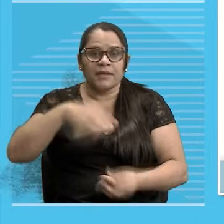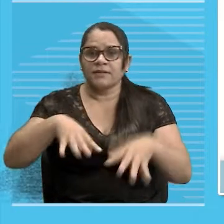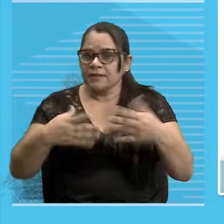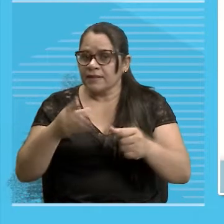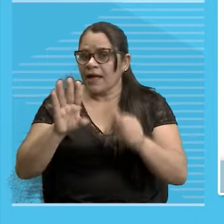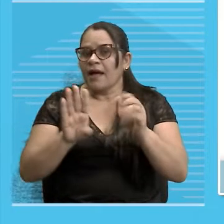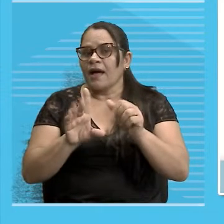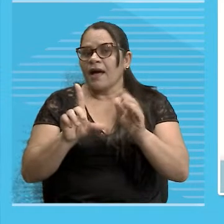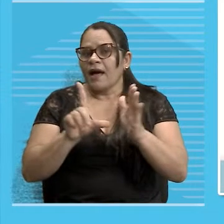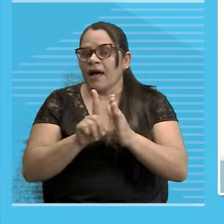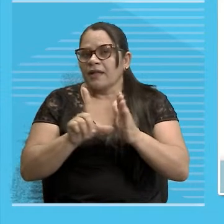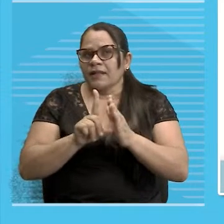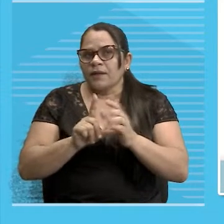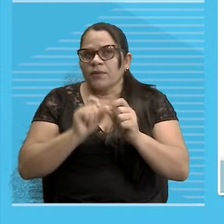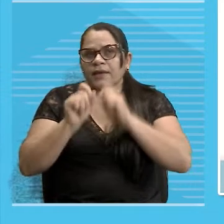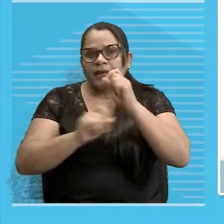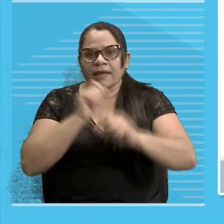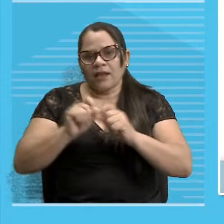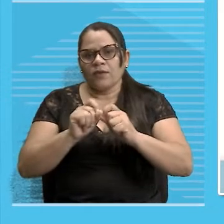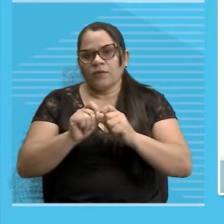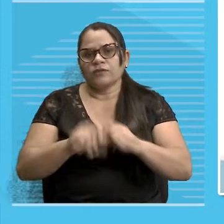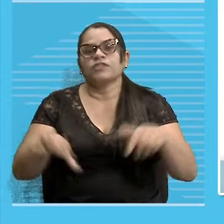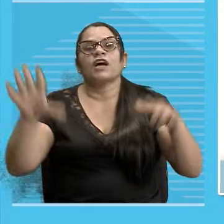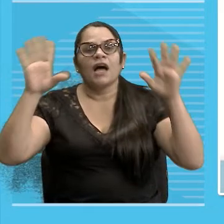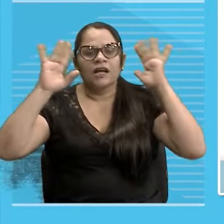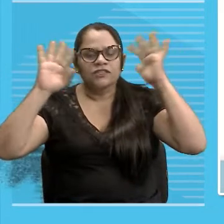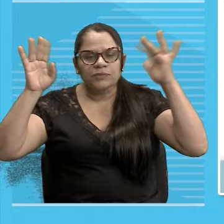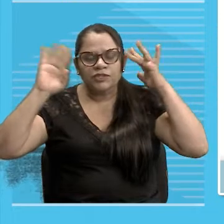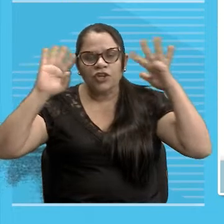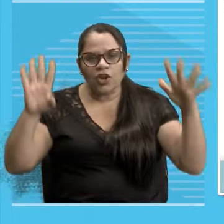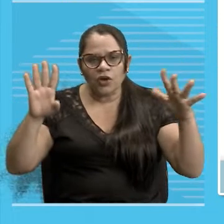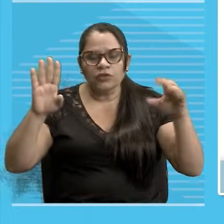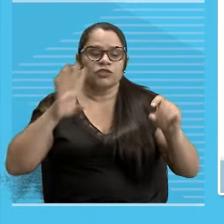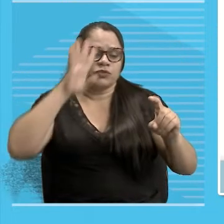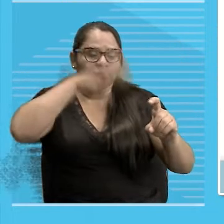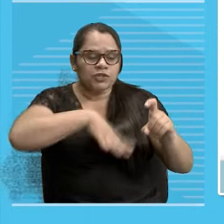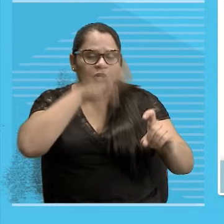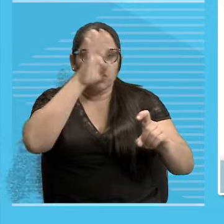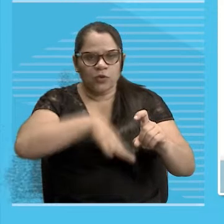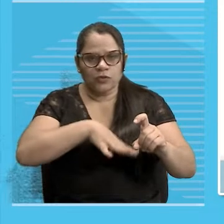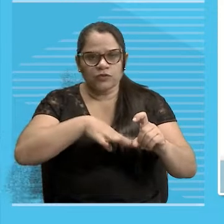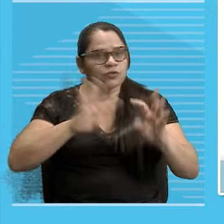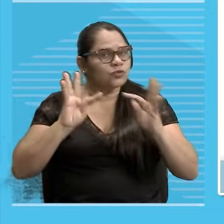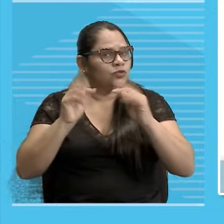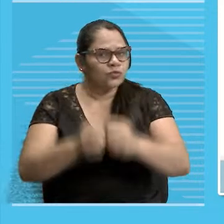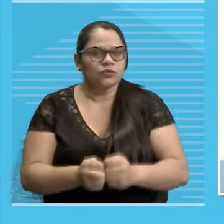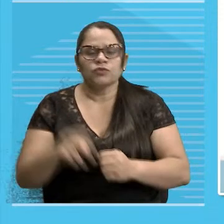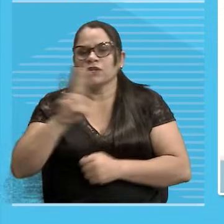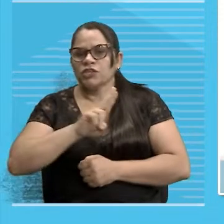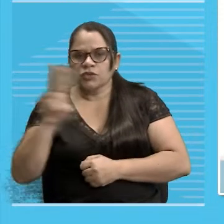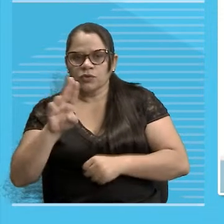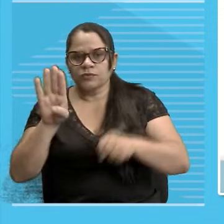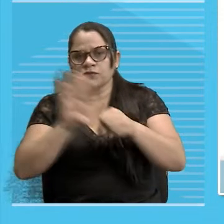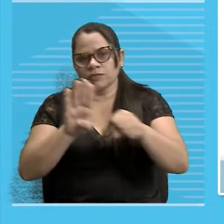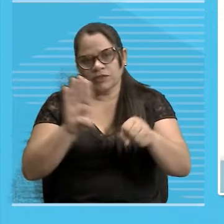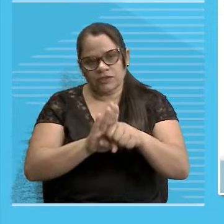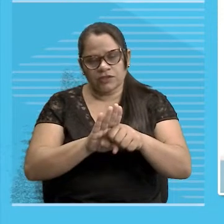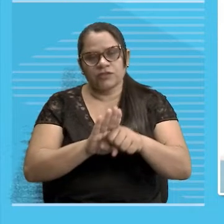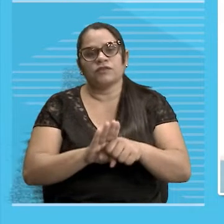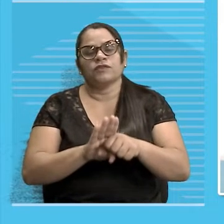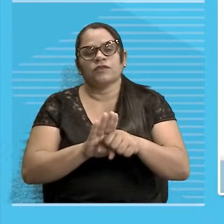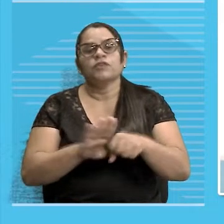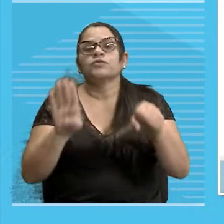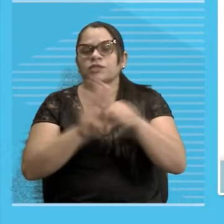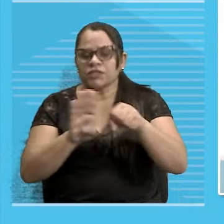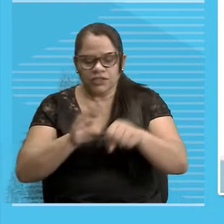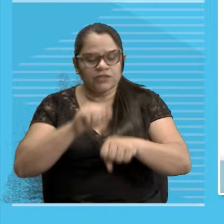Seres mitológicos Seres lendários Tudo é nomeado pelo substantivo Seja um ser concreto Seja um